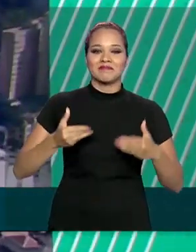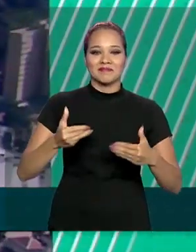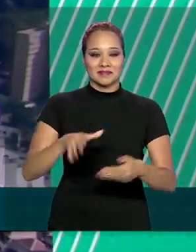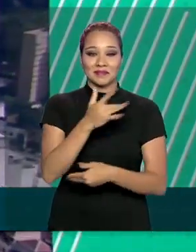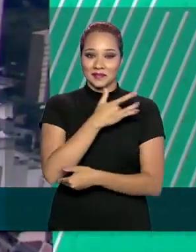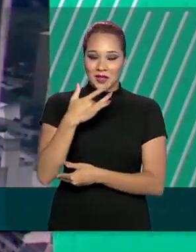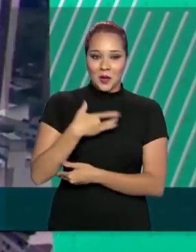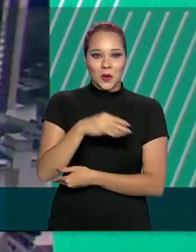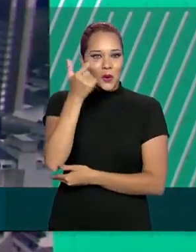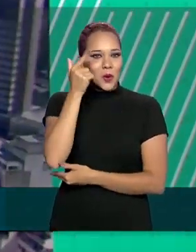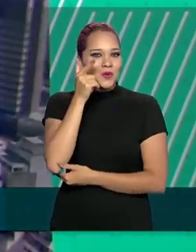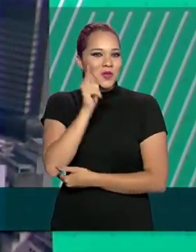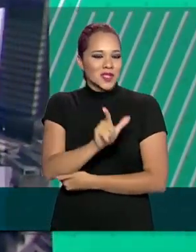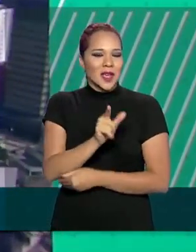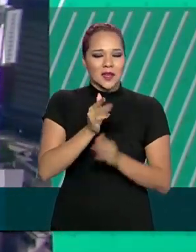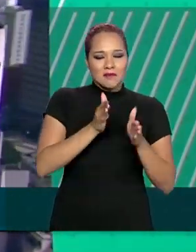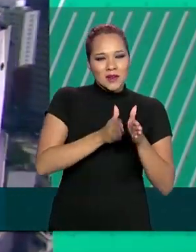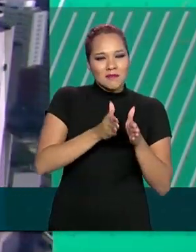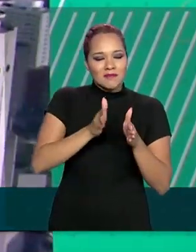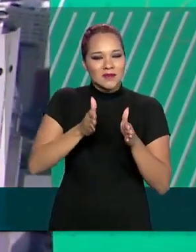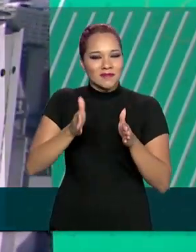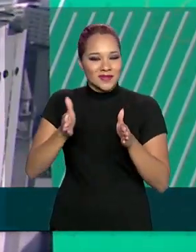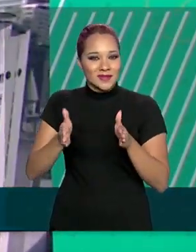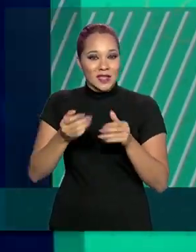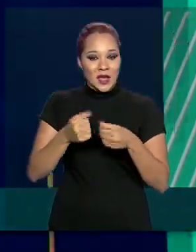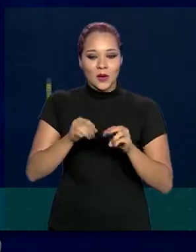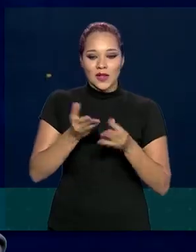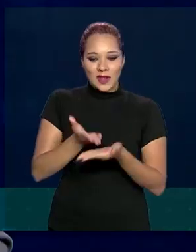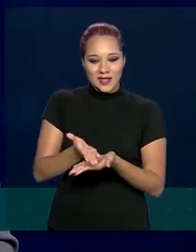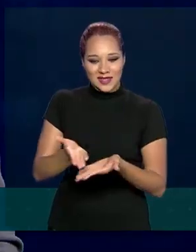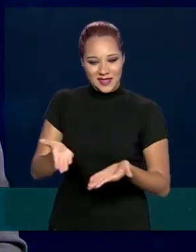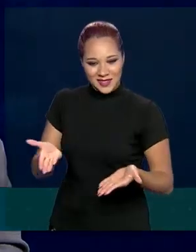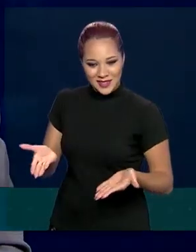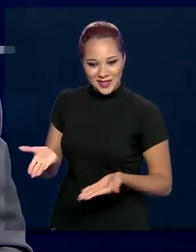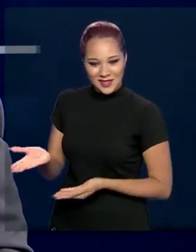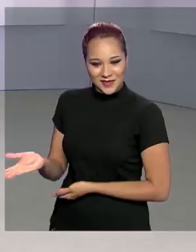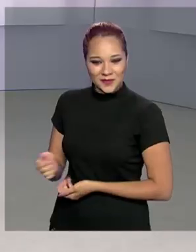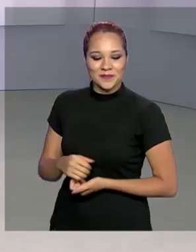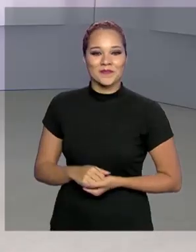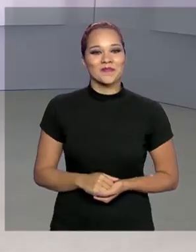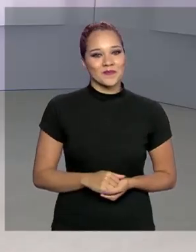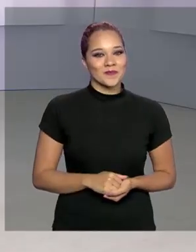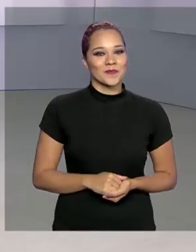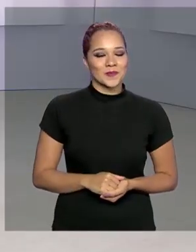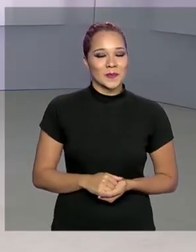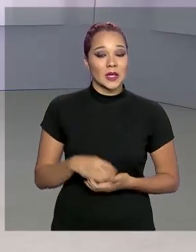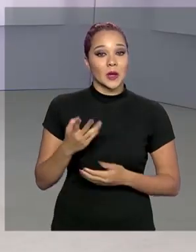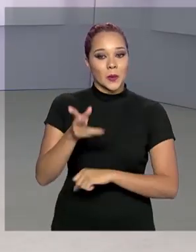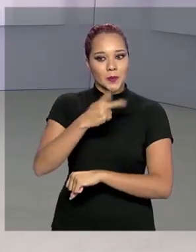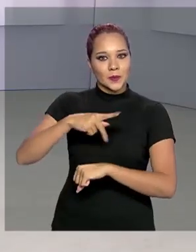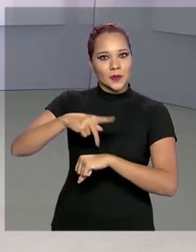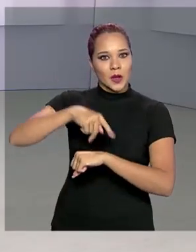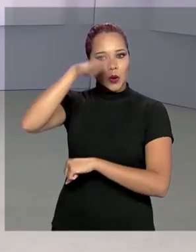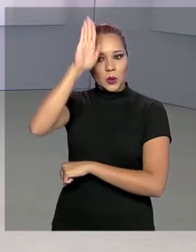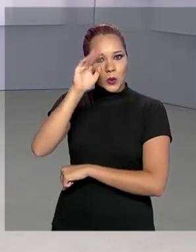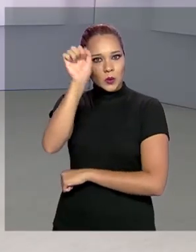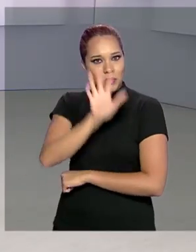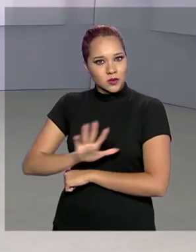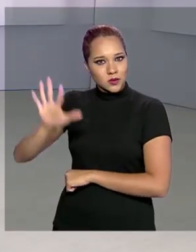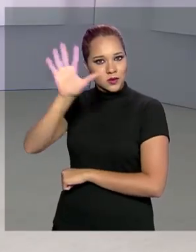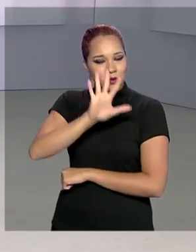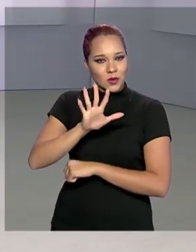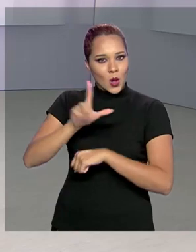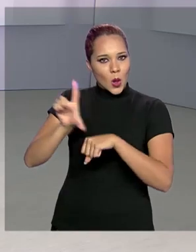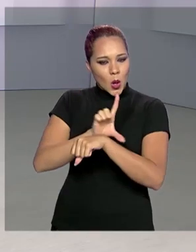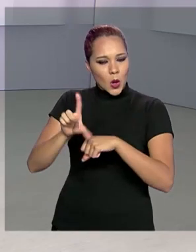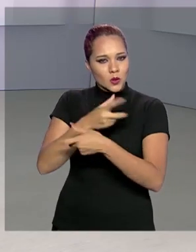Saúde, você encontra o passo a passo. O endereço é esse que aparece aí na sua tela. Por todo o país, comércios estão de